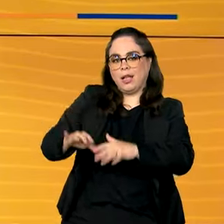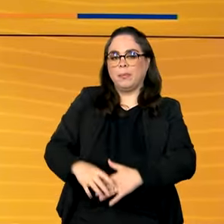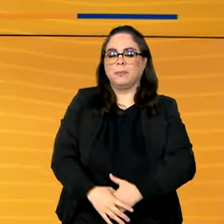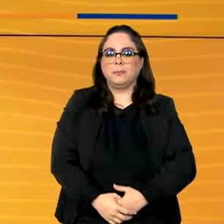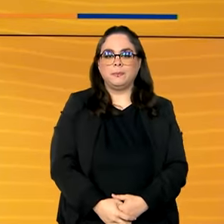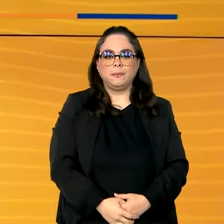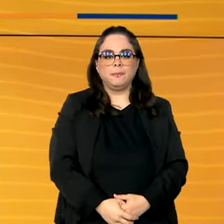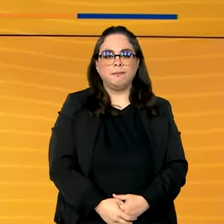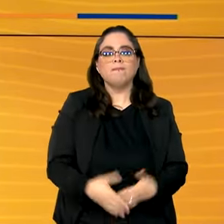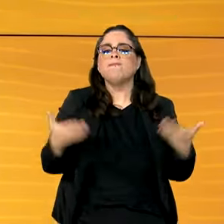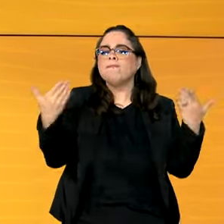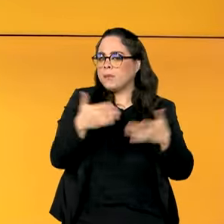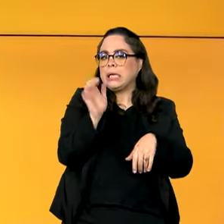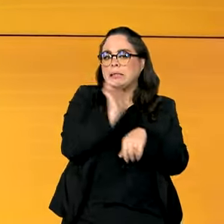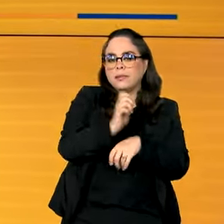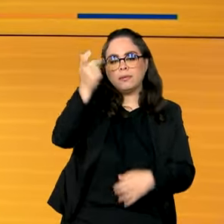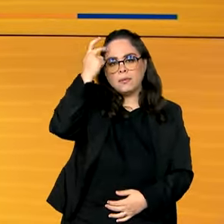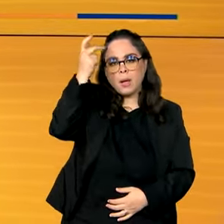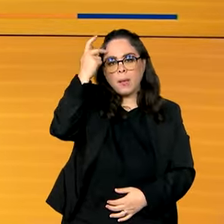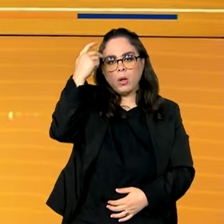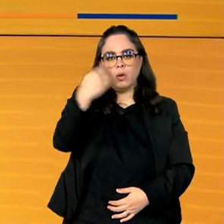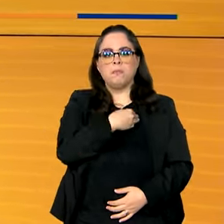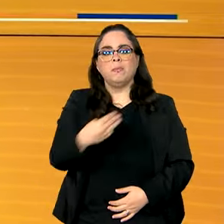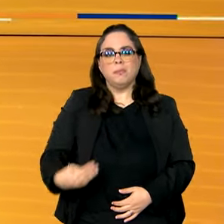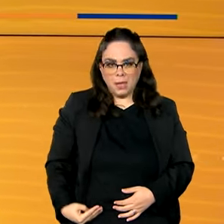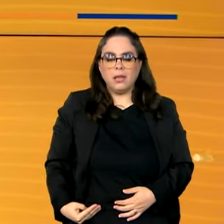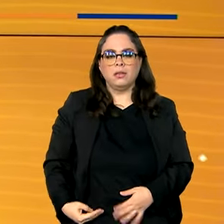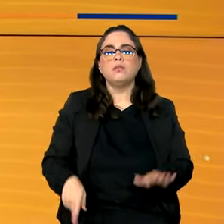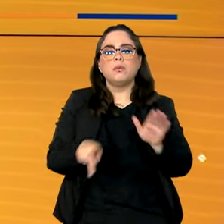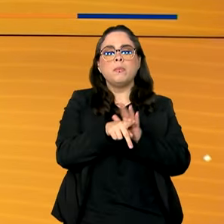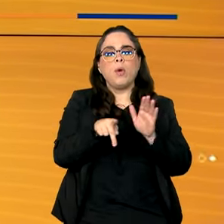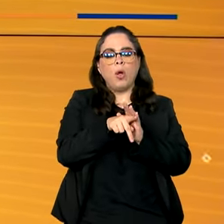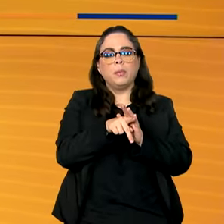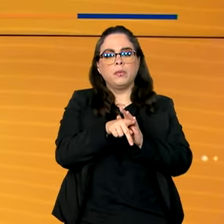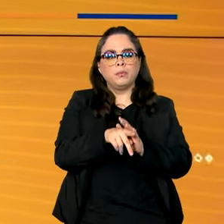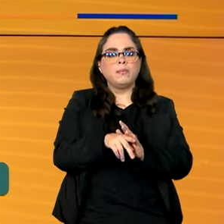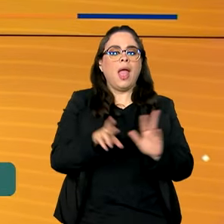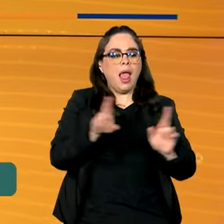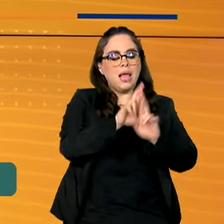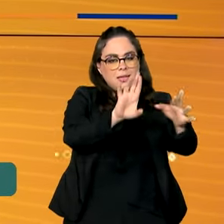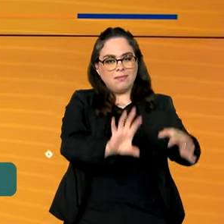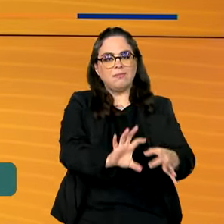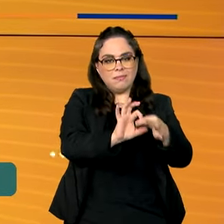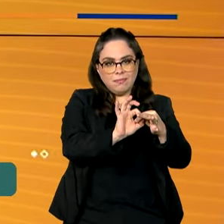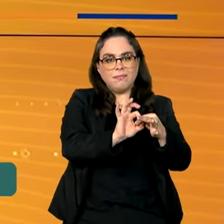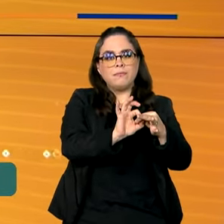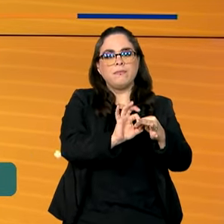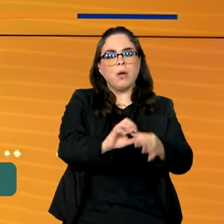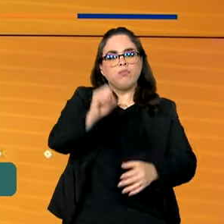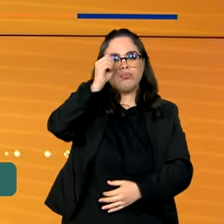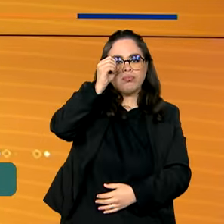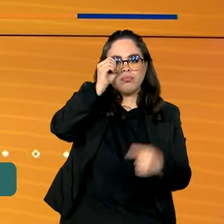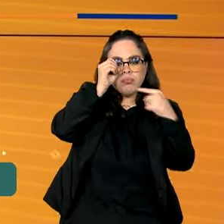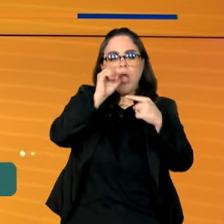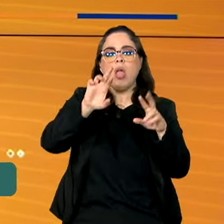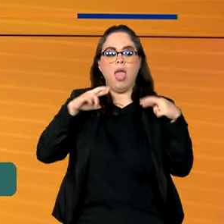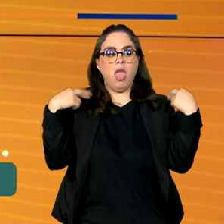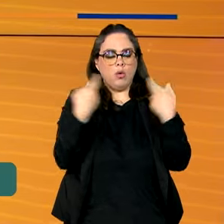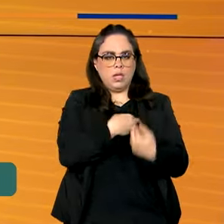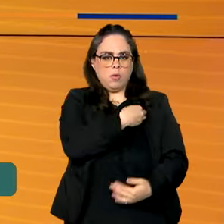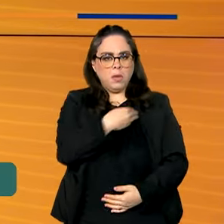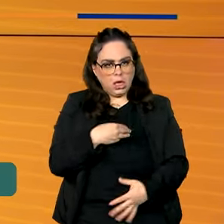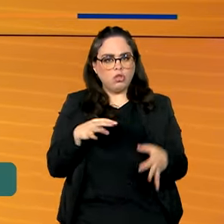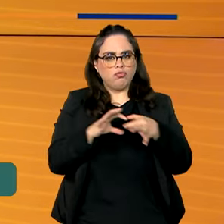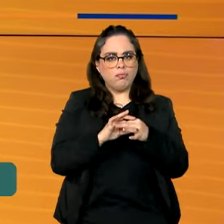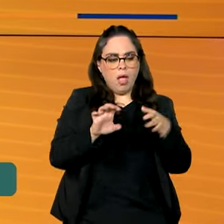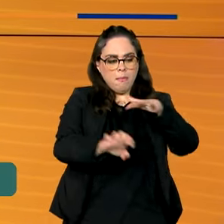E em São Paulo, o ministro da Secretaria de Relações Institucionais, Alexandre Padilha, se reuniu com empresários e